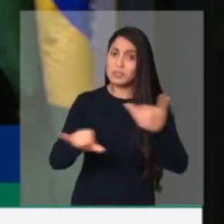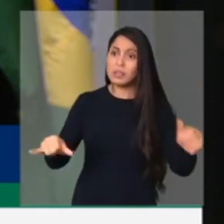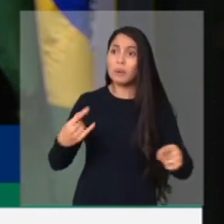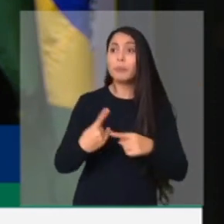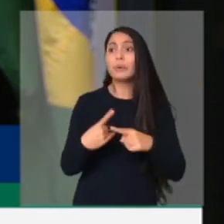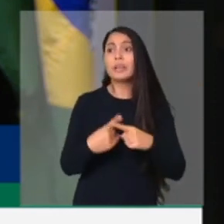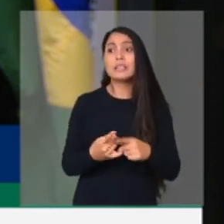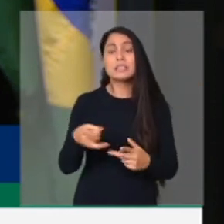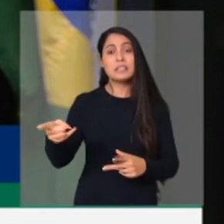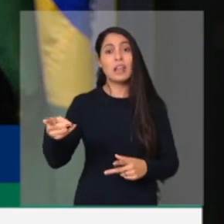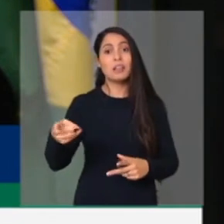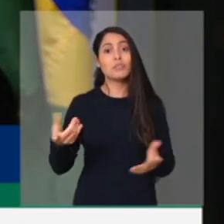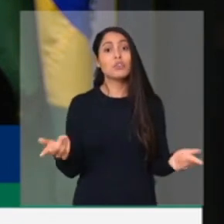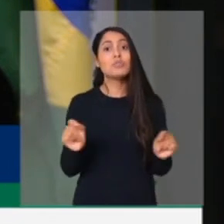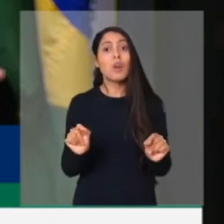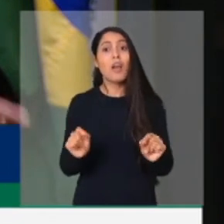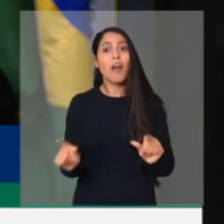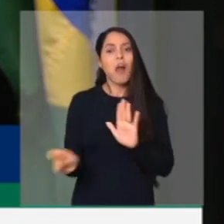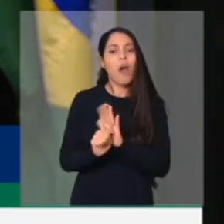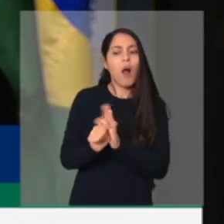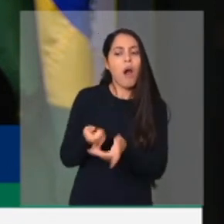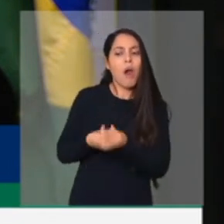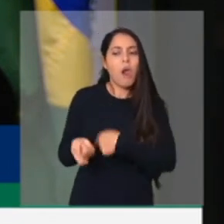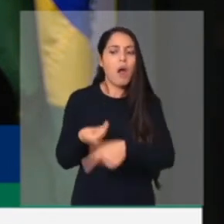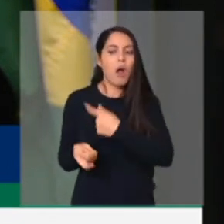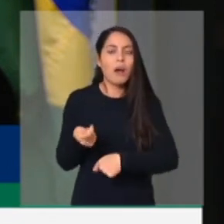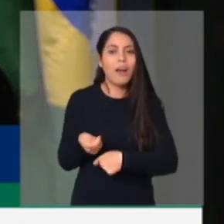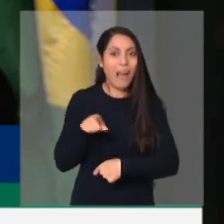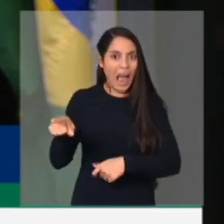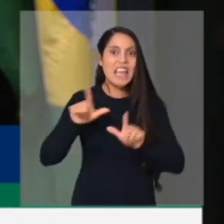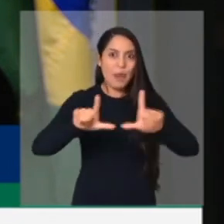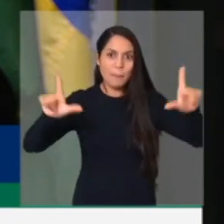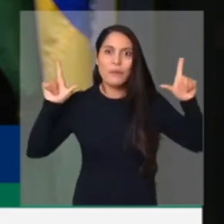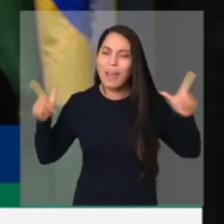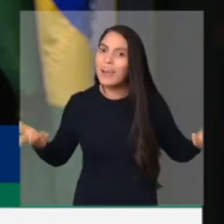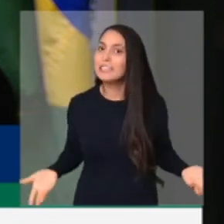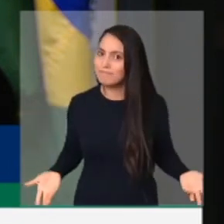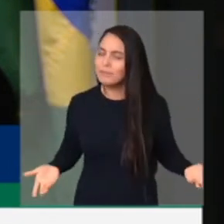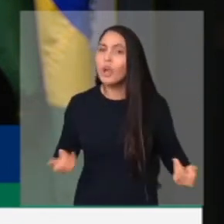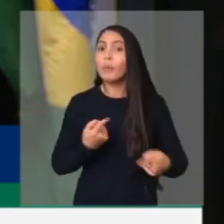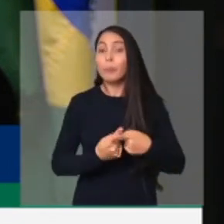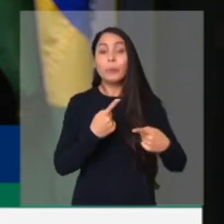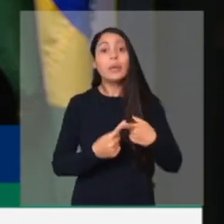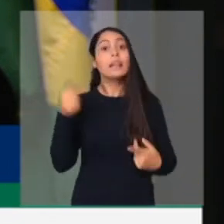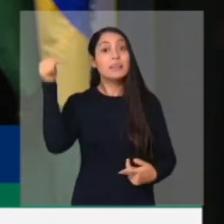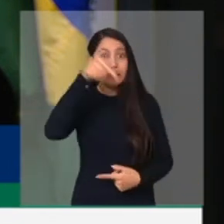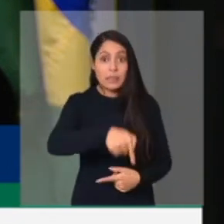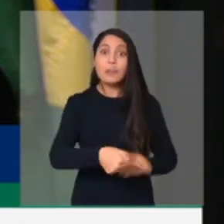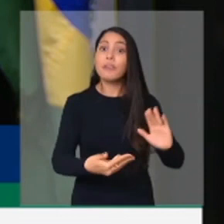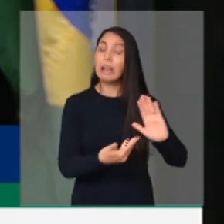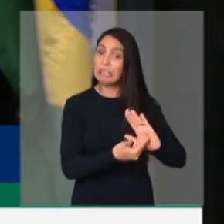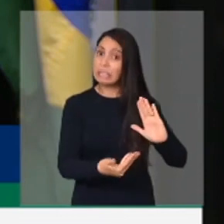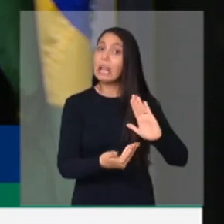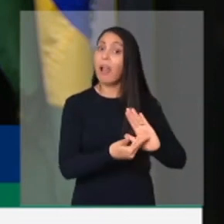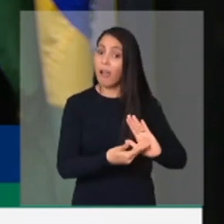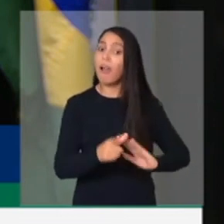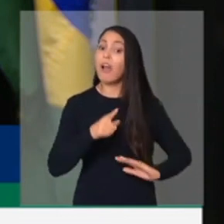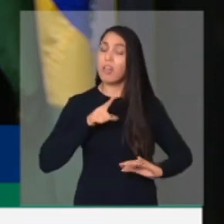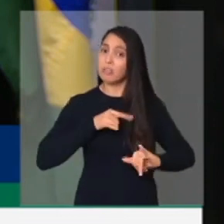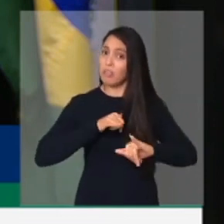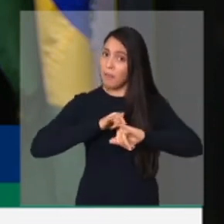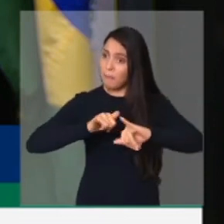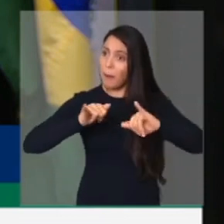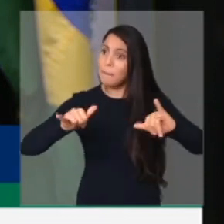traficante. Porque recentemente nós vimos aqui na Câmara e por parte da mídia